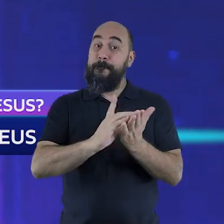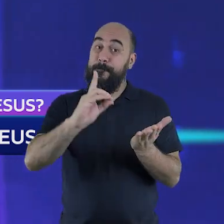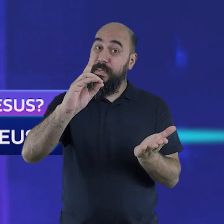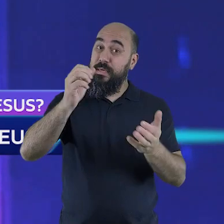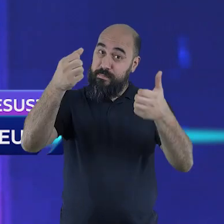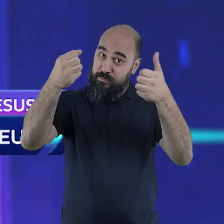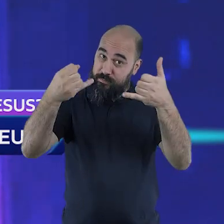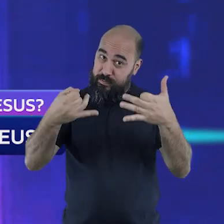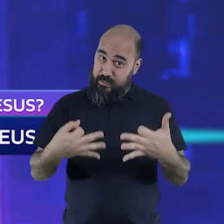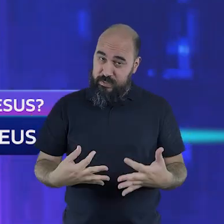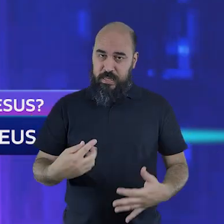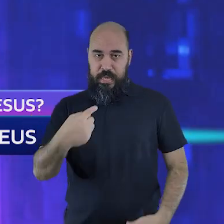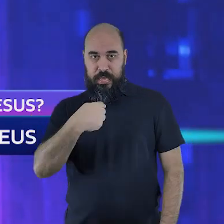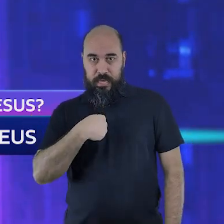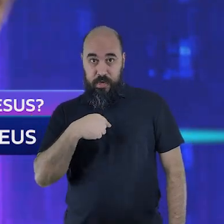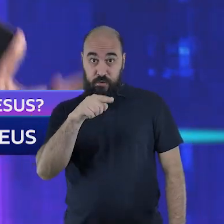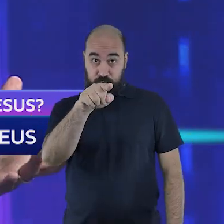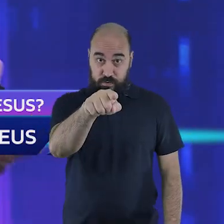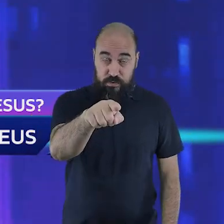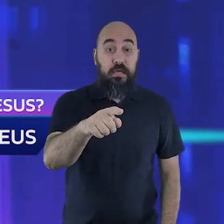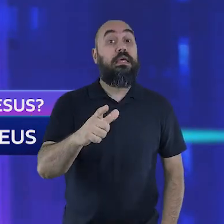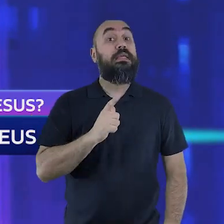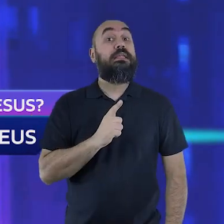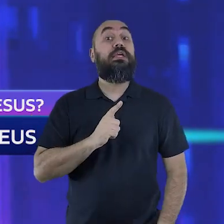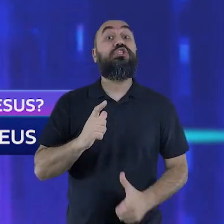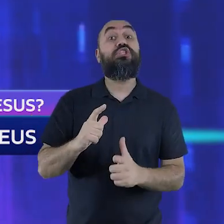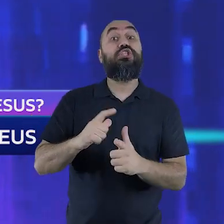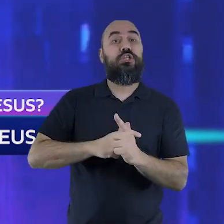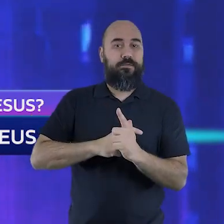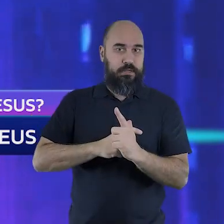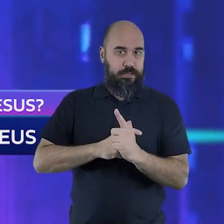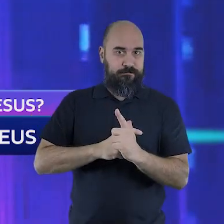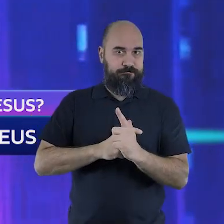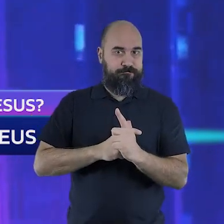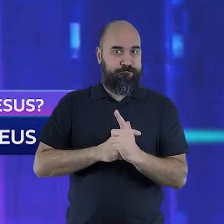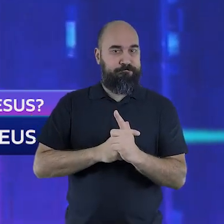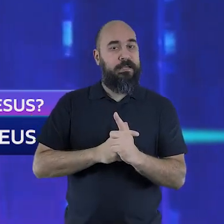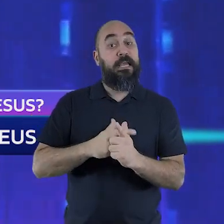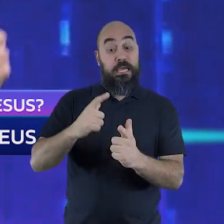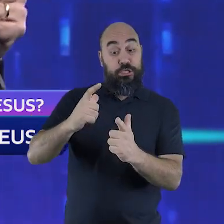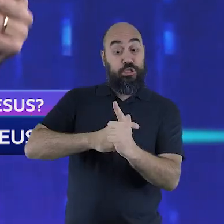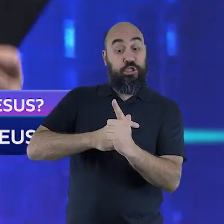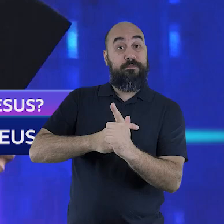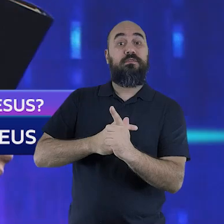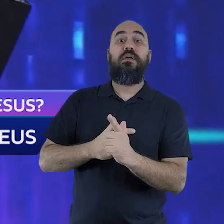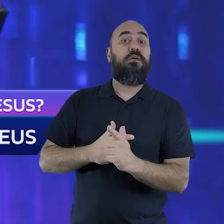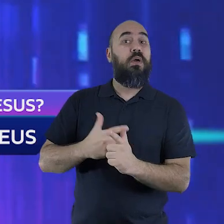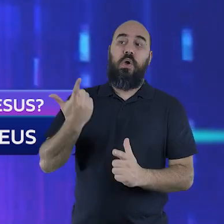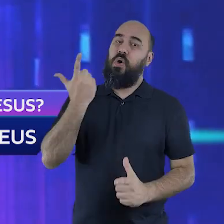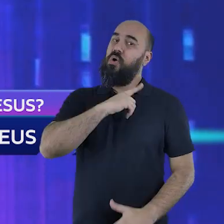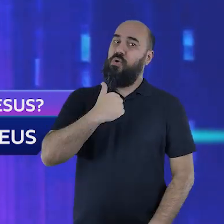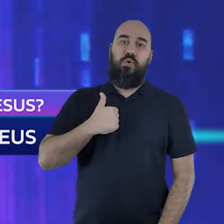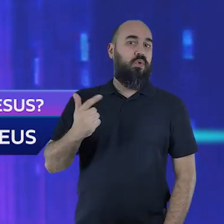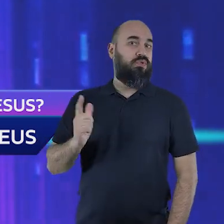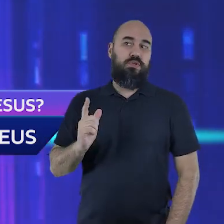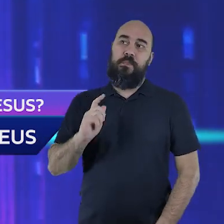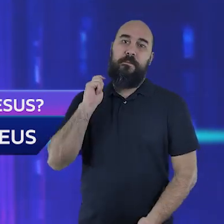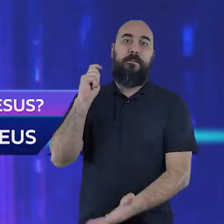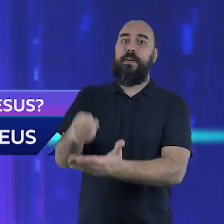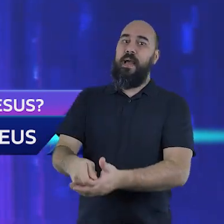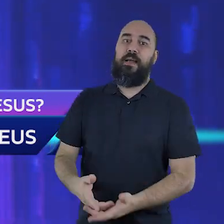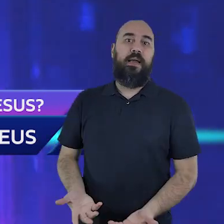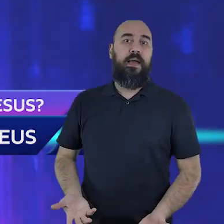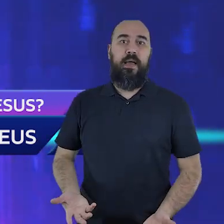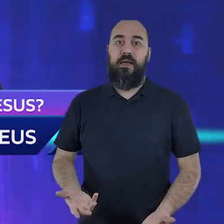você temos uma dívida. E essa dívida, ela é impagável. Nós não